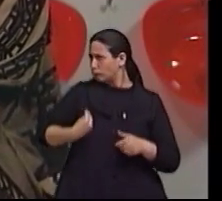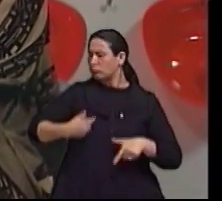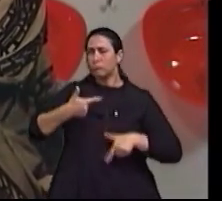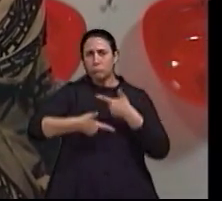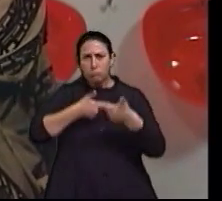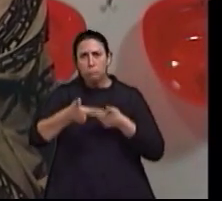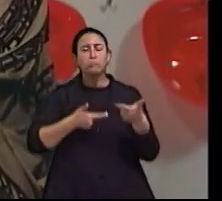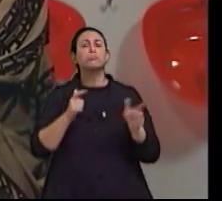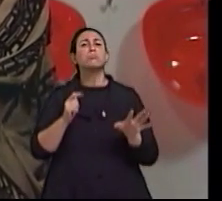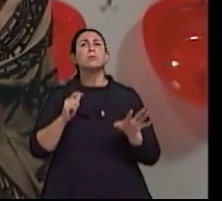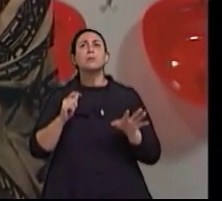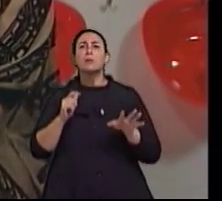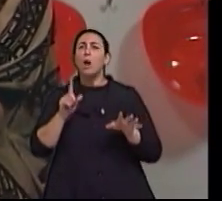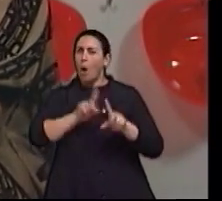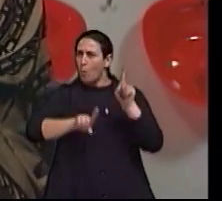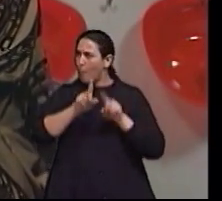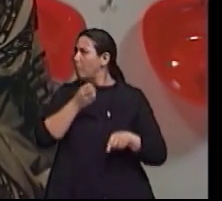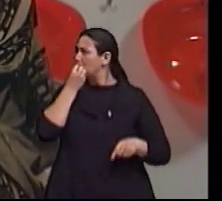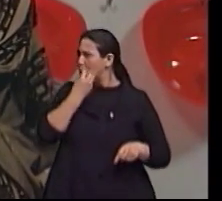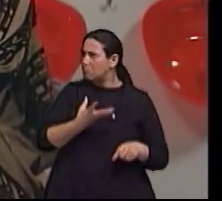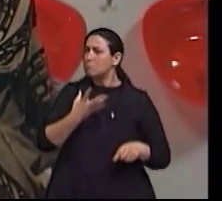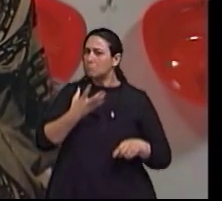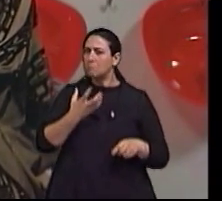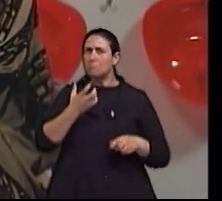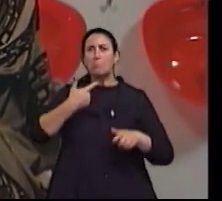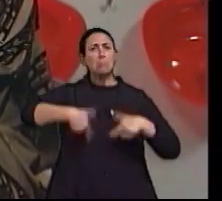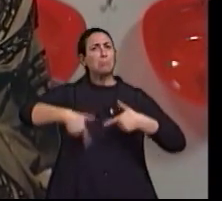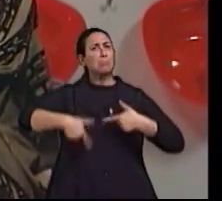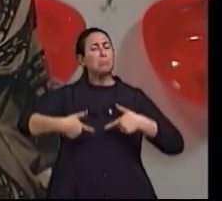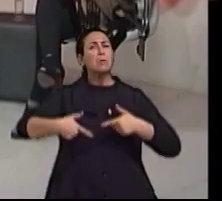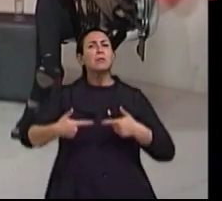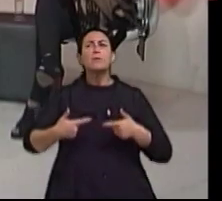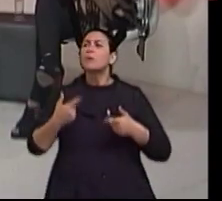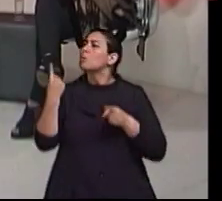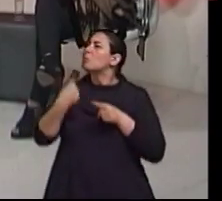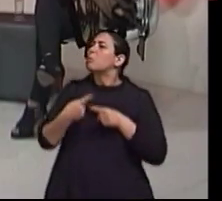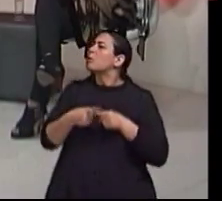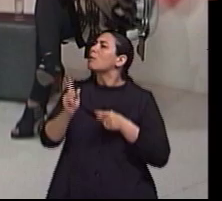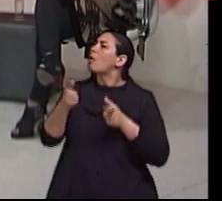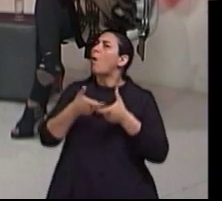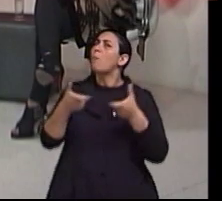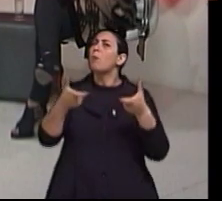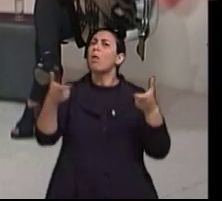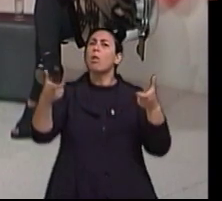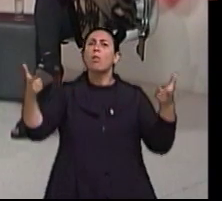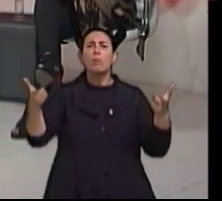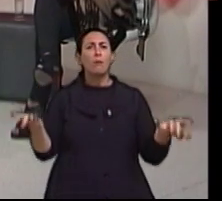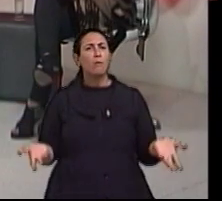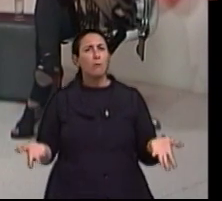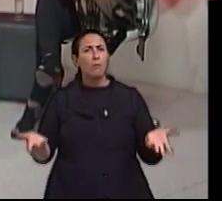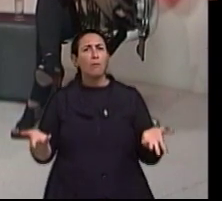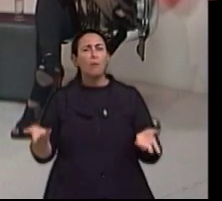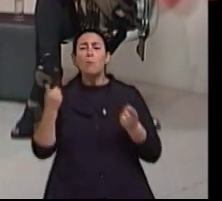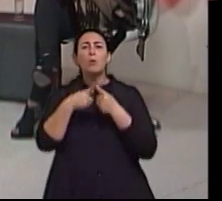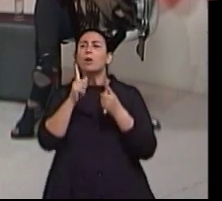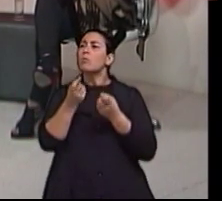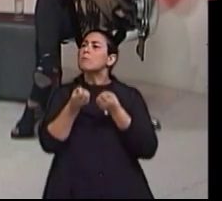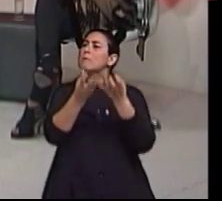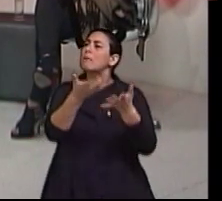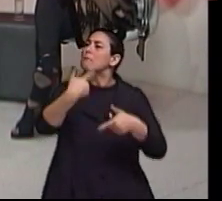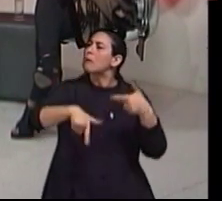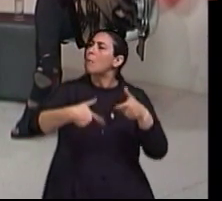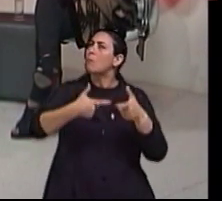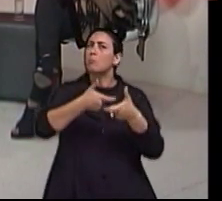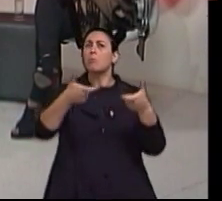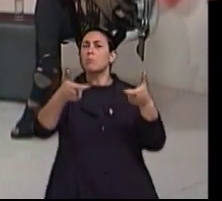bem avaliadas, é o melhor funcionário. Eu já ouvi dizerem isso. E por que não aumenta essa população? Por que não oferecem emprego para um maior número?